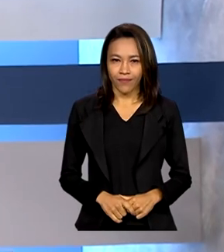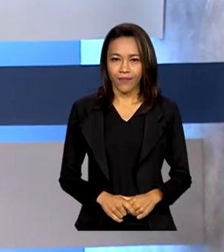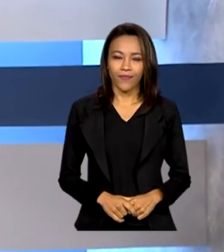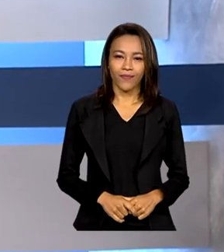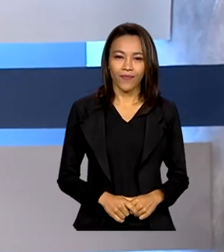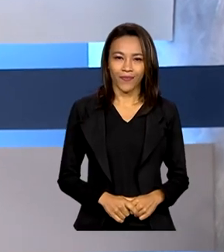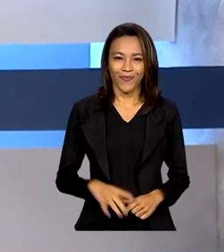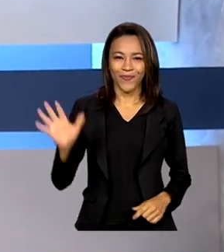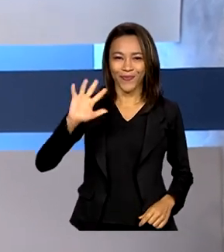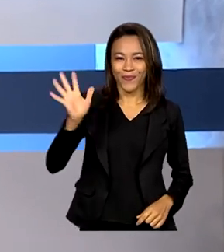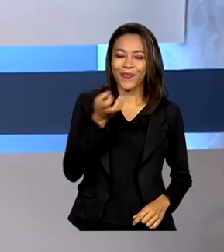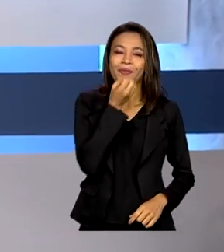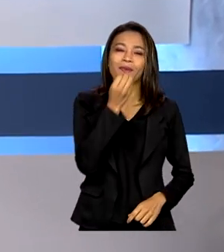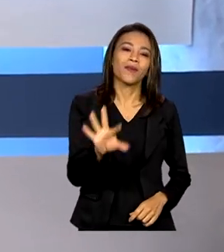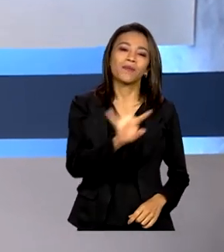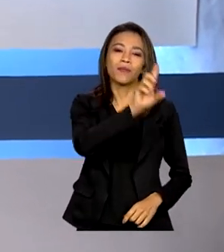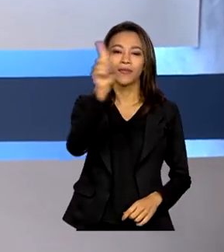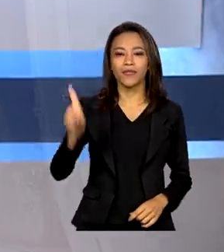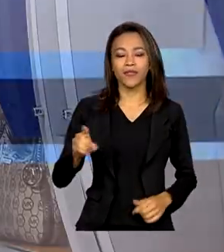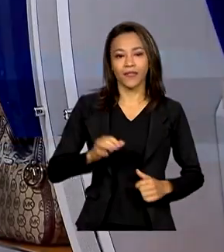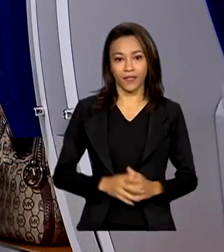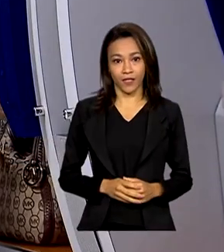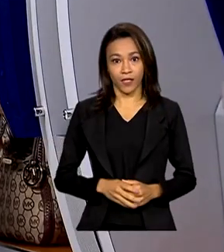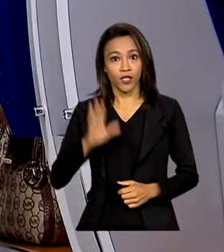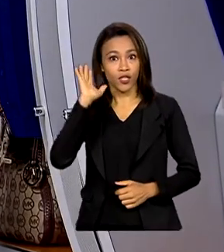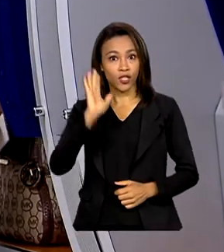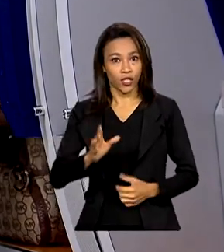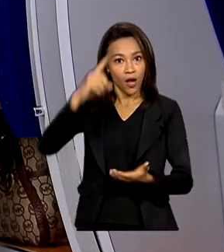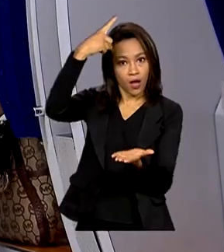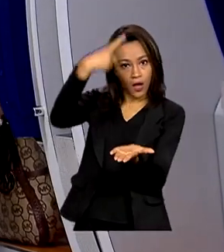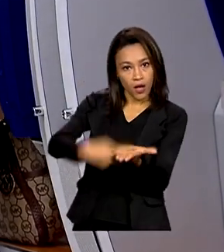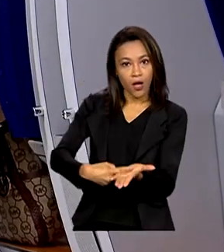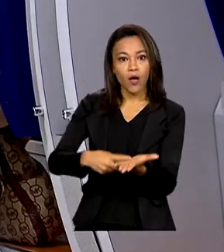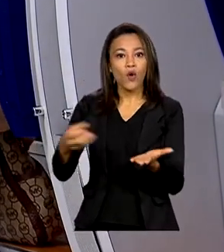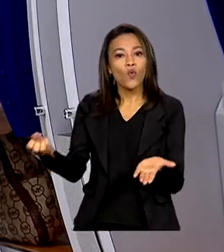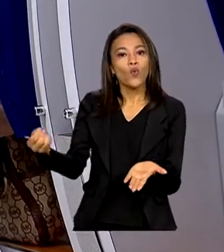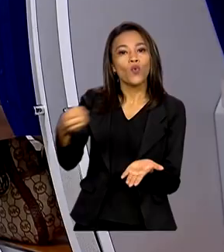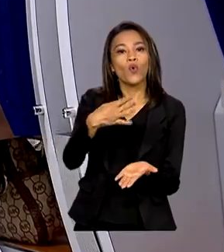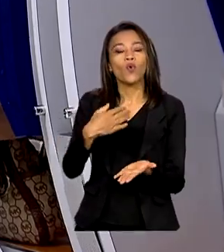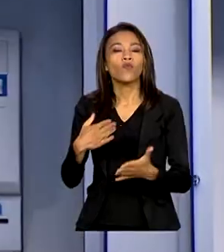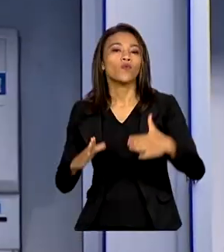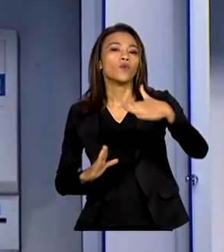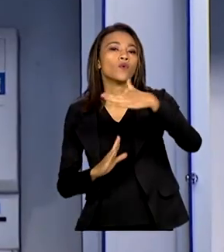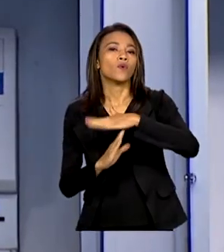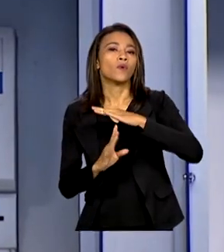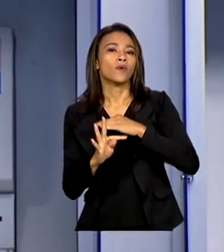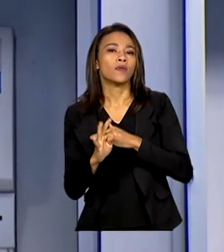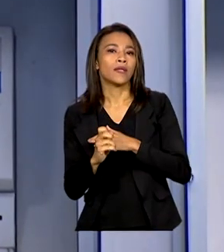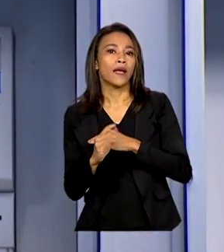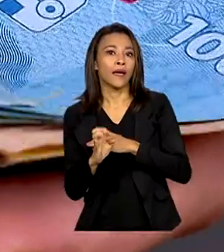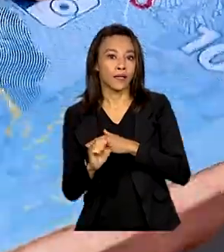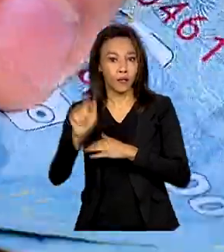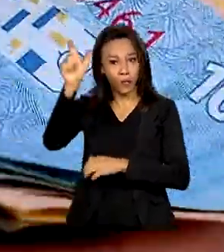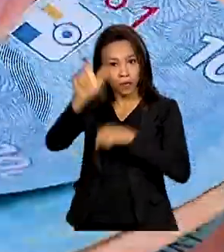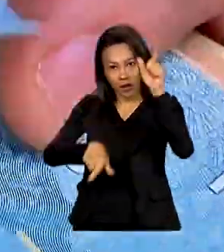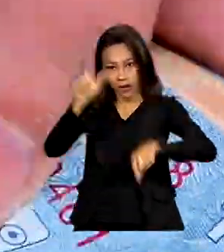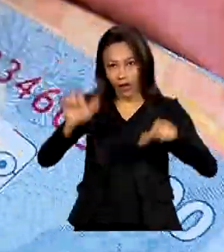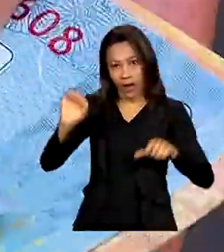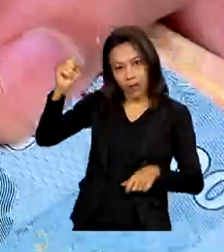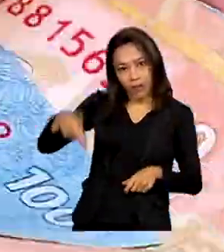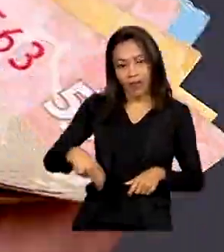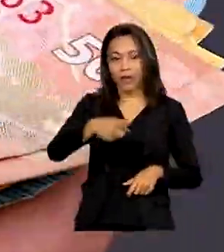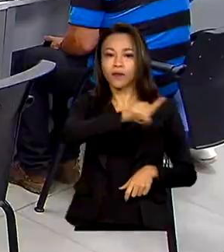Olá, bom dia! Definido o novo teto do crédito consignado para aposentados e pensionistas do INSS,